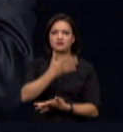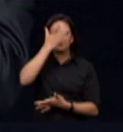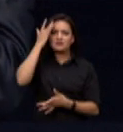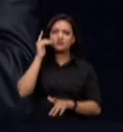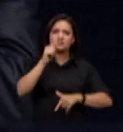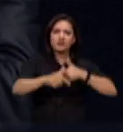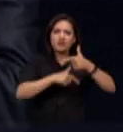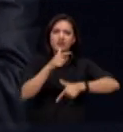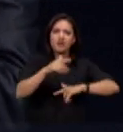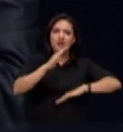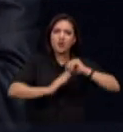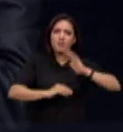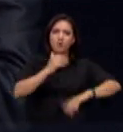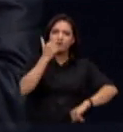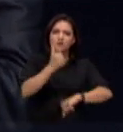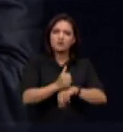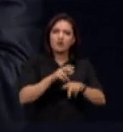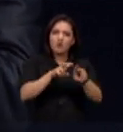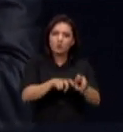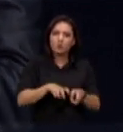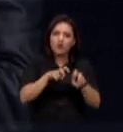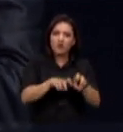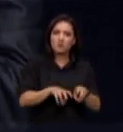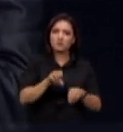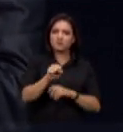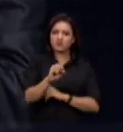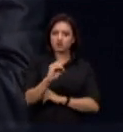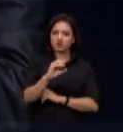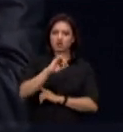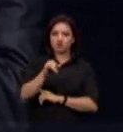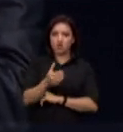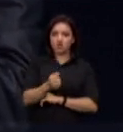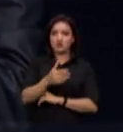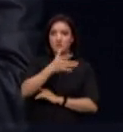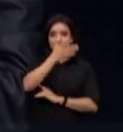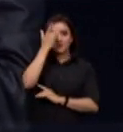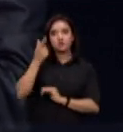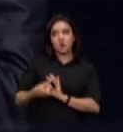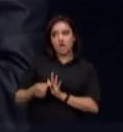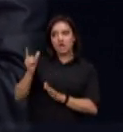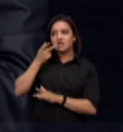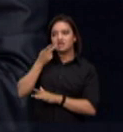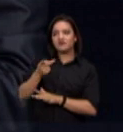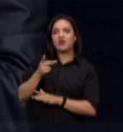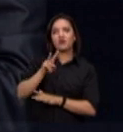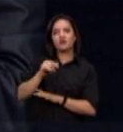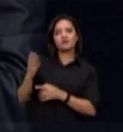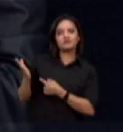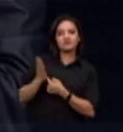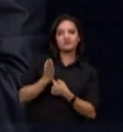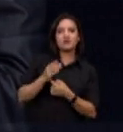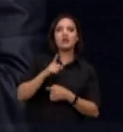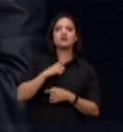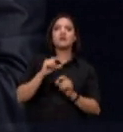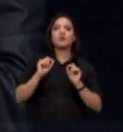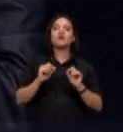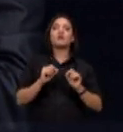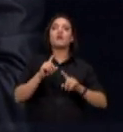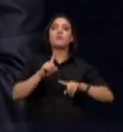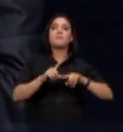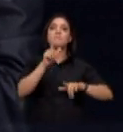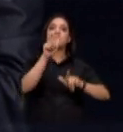e a fala dos que me antecederam vai me ajudar muito nisso. Nós temos um slogan que é Produtores Brasileiros,